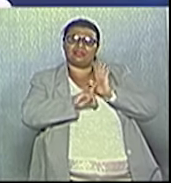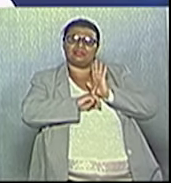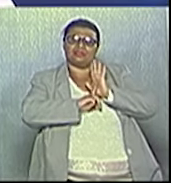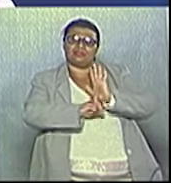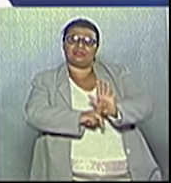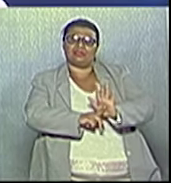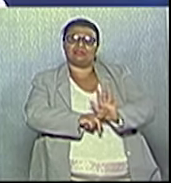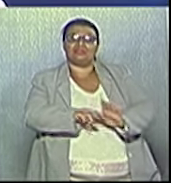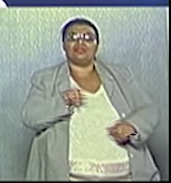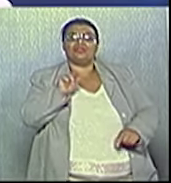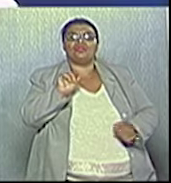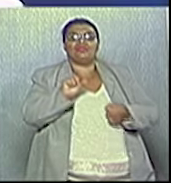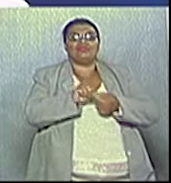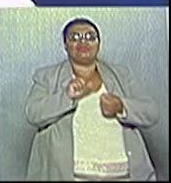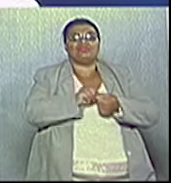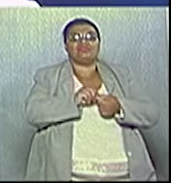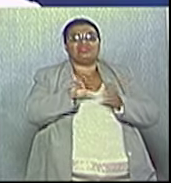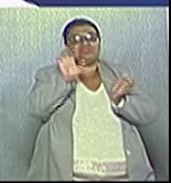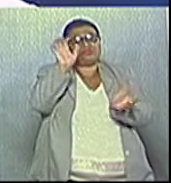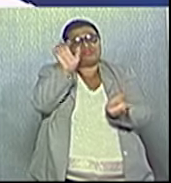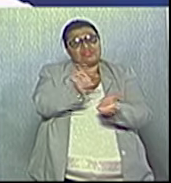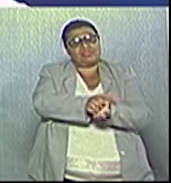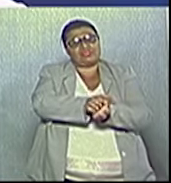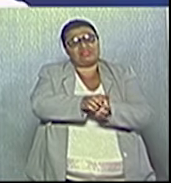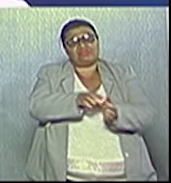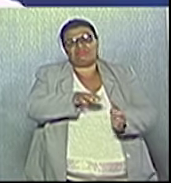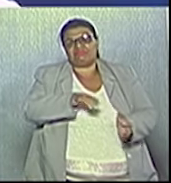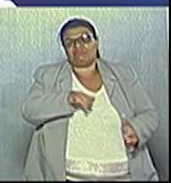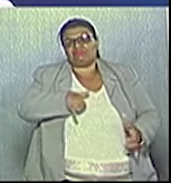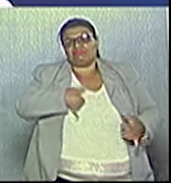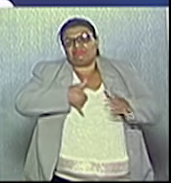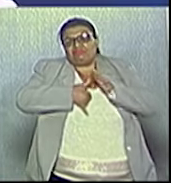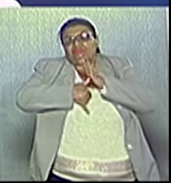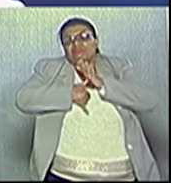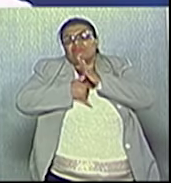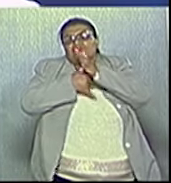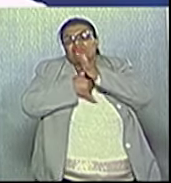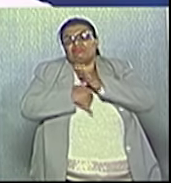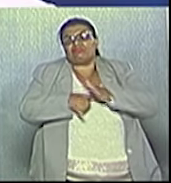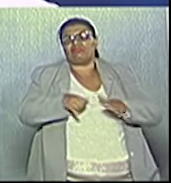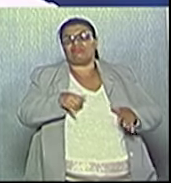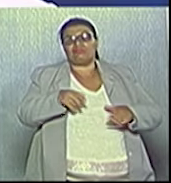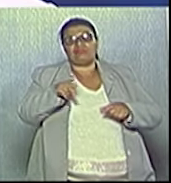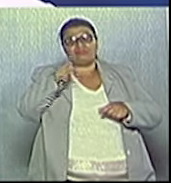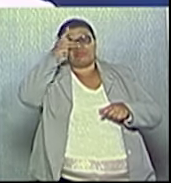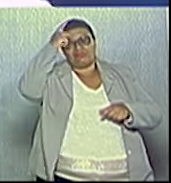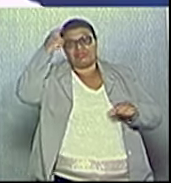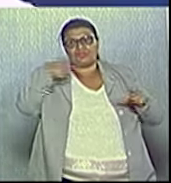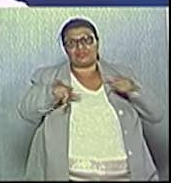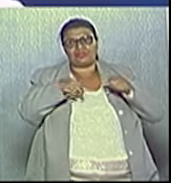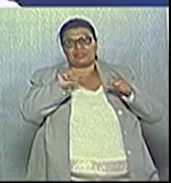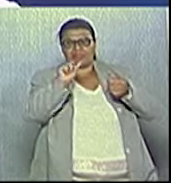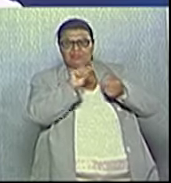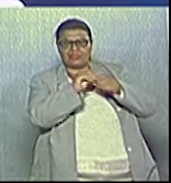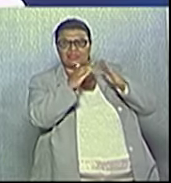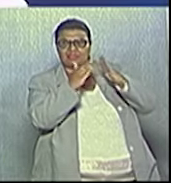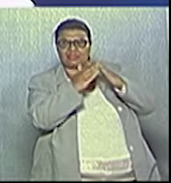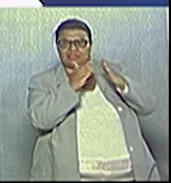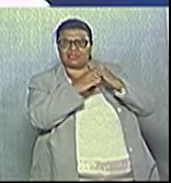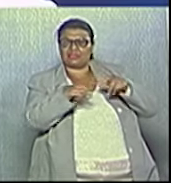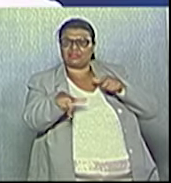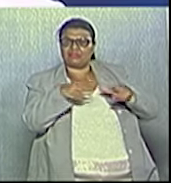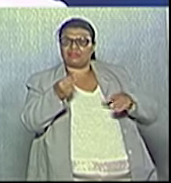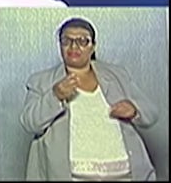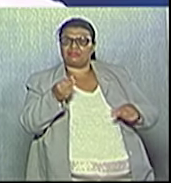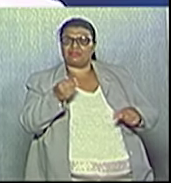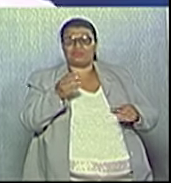o que você fez por Jacareí. Eu acho que isso é uma arrogância, porque um pedreiro faz muitas coisas por Jacareí, um subsecretário faz